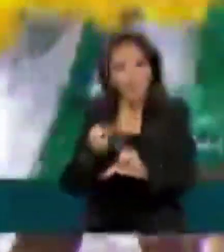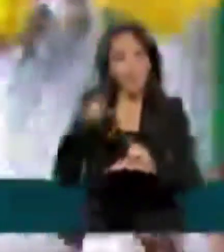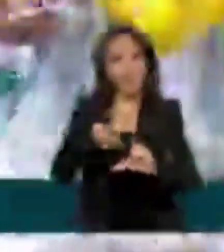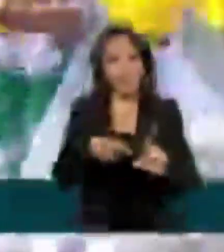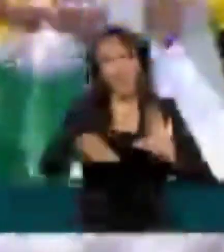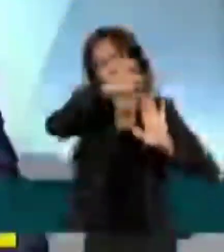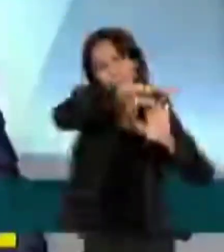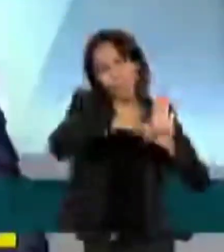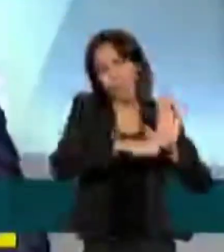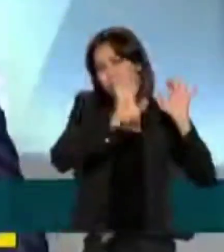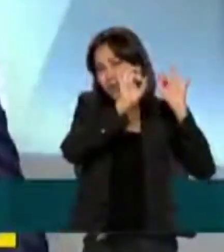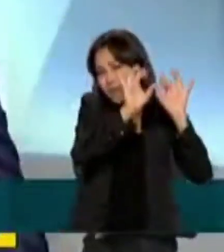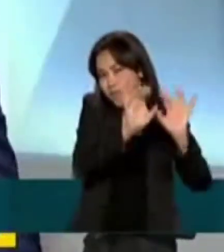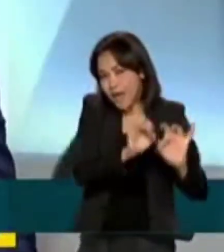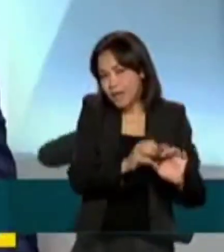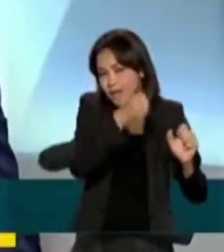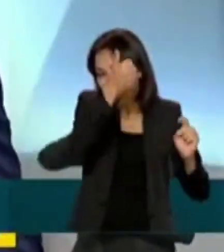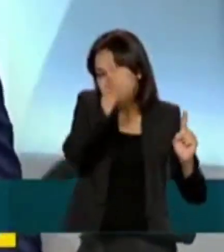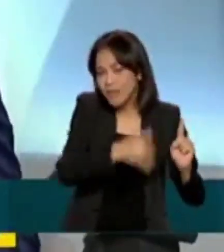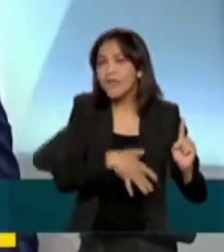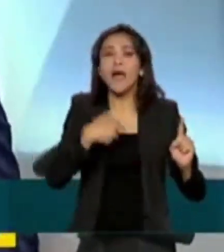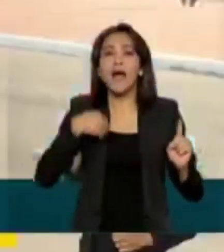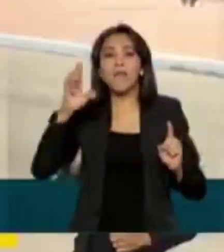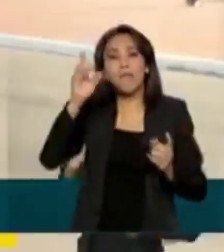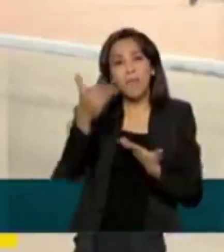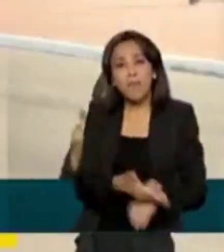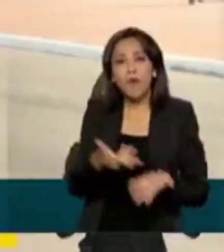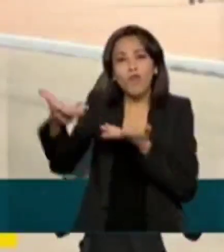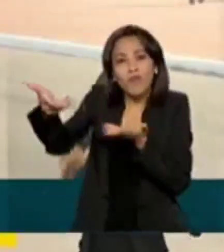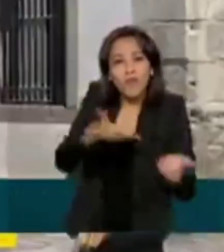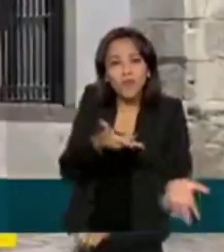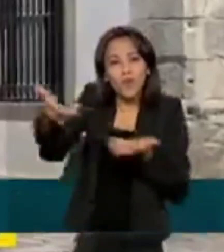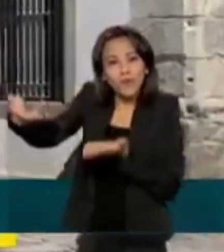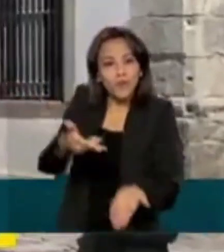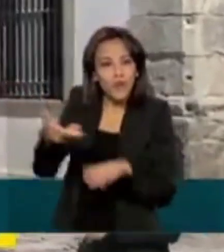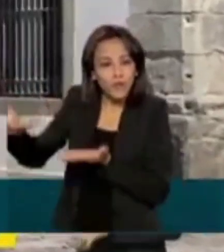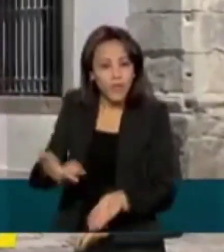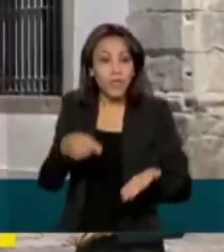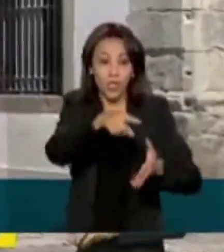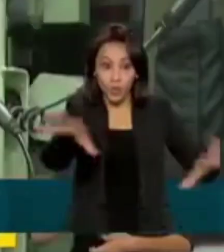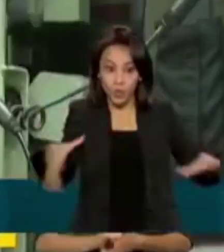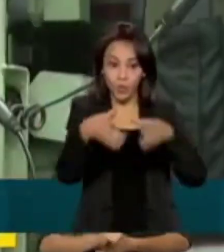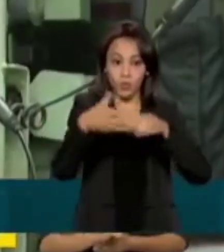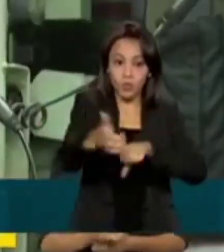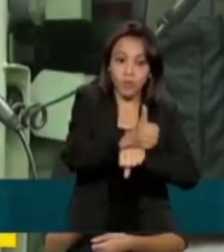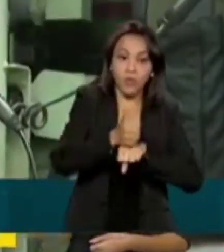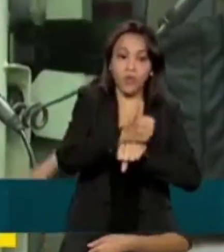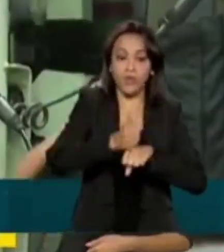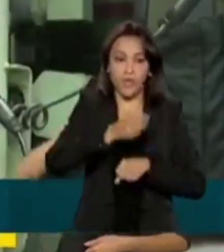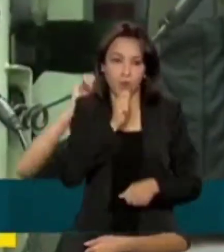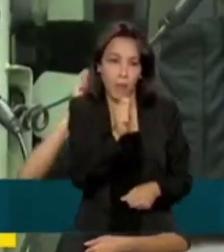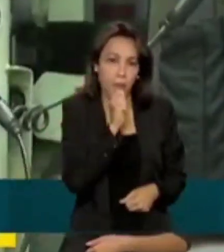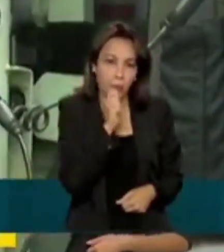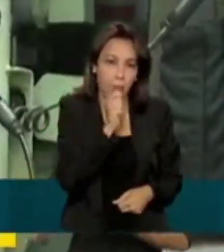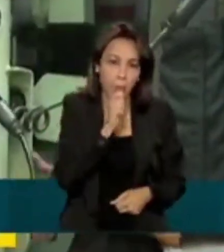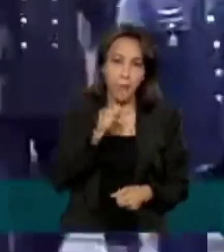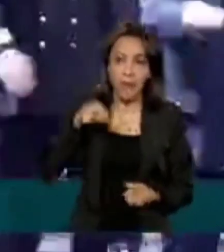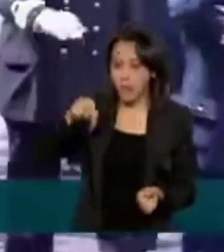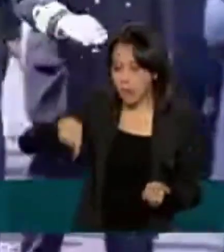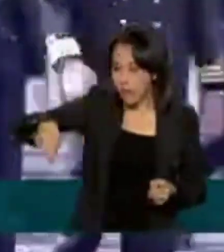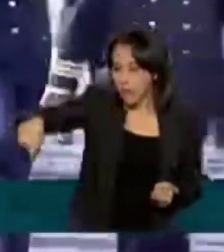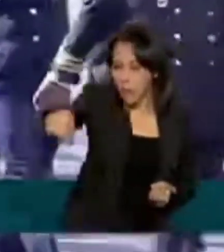especiais que contam com a participação de convidados e do nosso time de repórteres nos diversos pontos do evento,